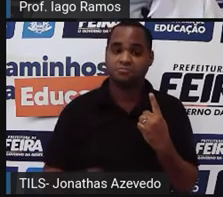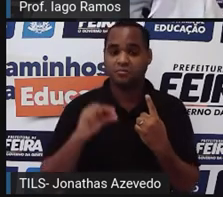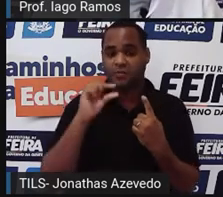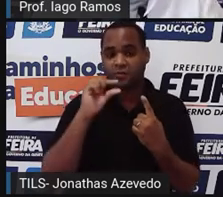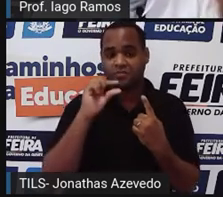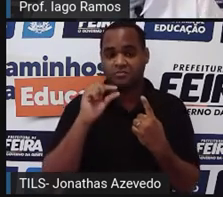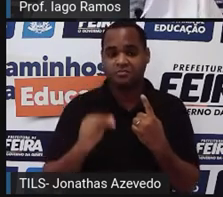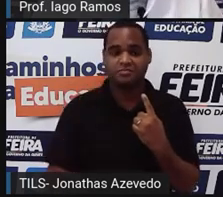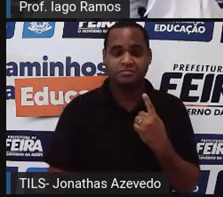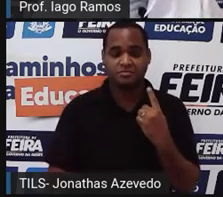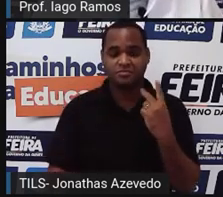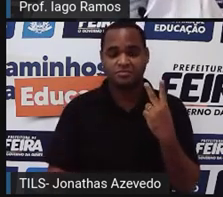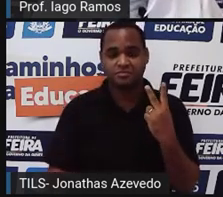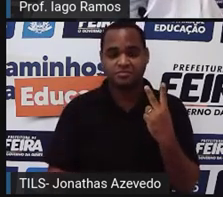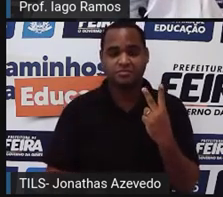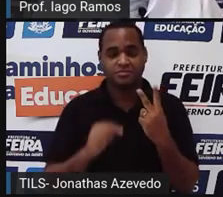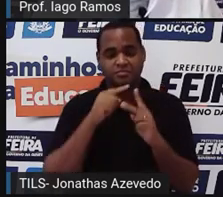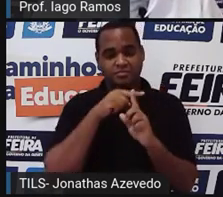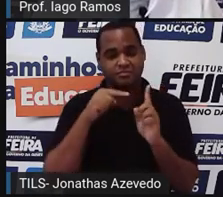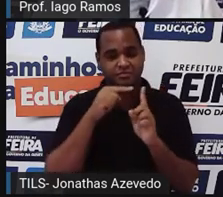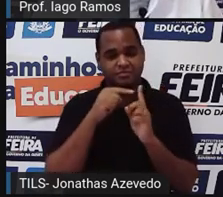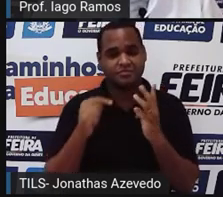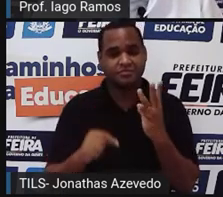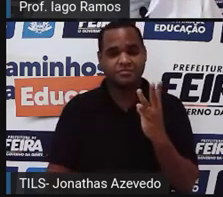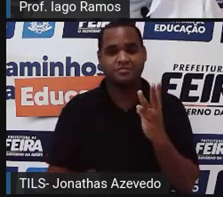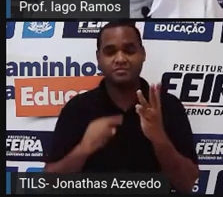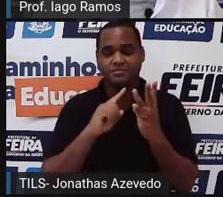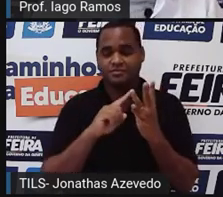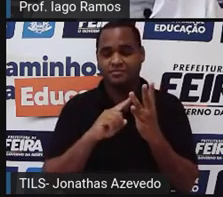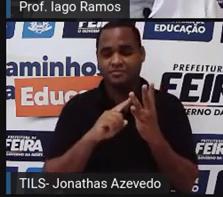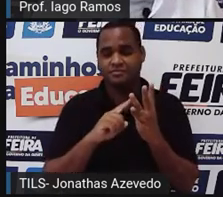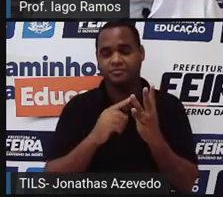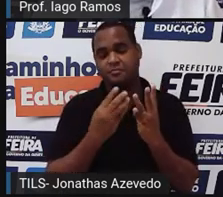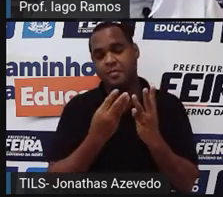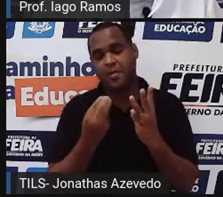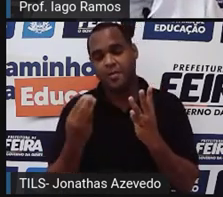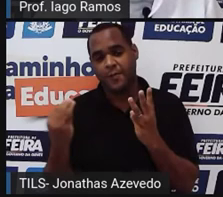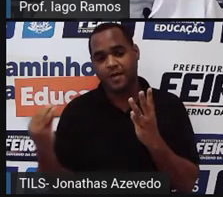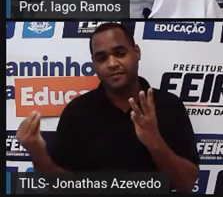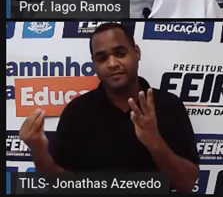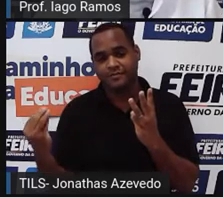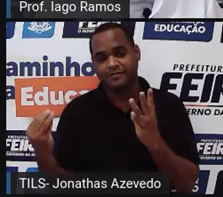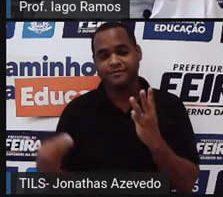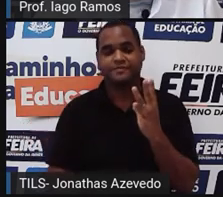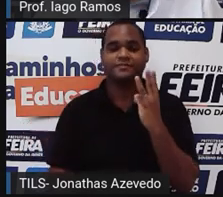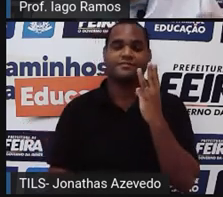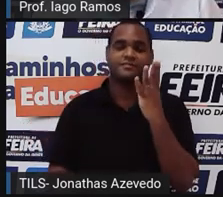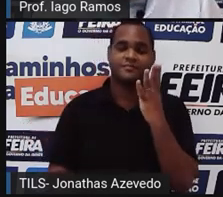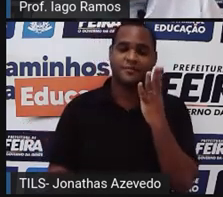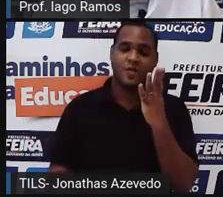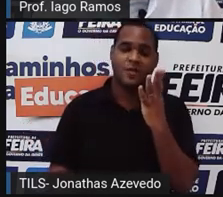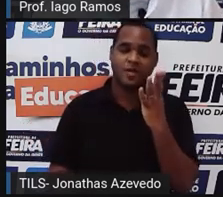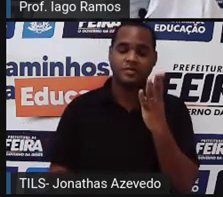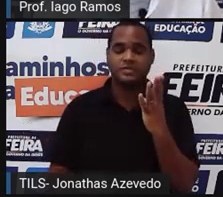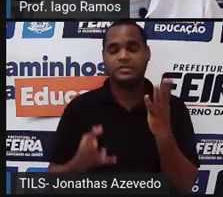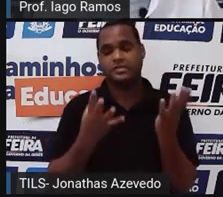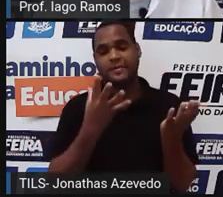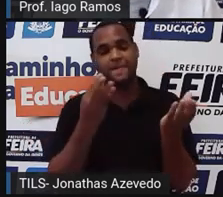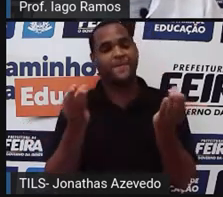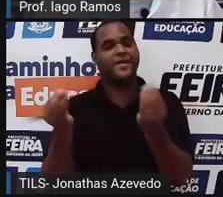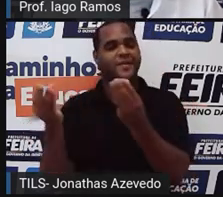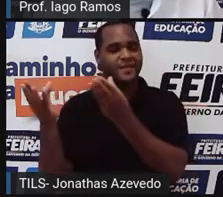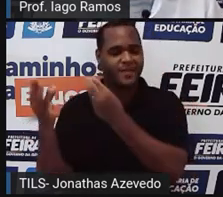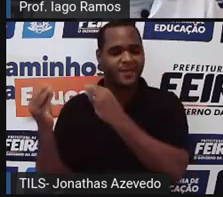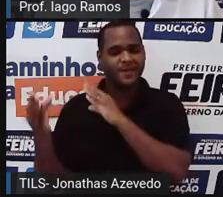entendeu pouco. Número 2, se você acha que entendeu metade. Número 3, se você acha que entendeu a maioria. Número 4, se